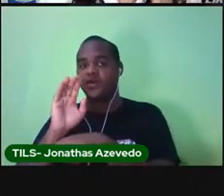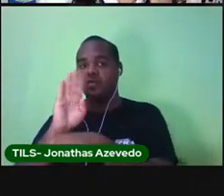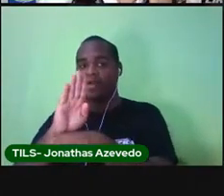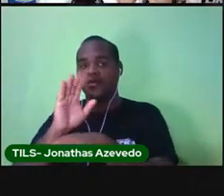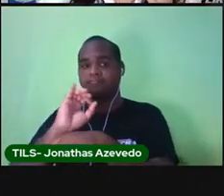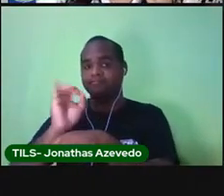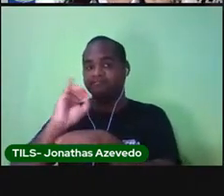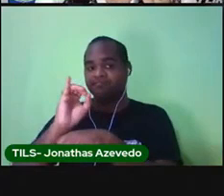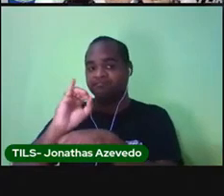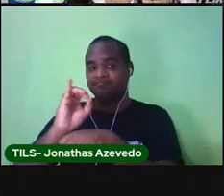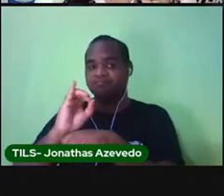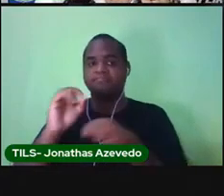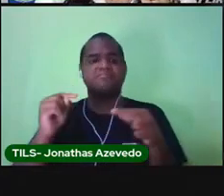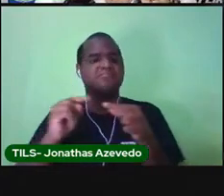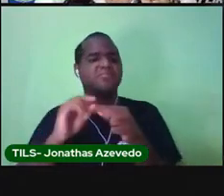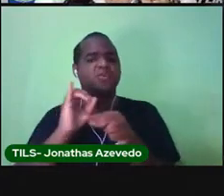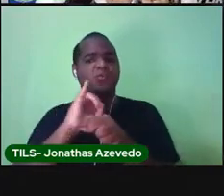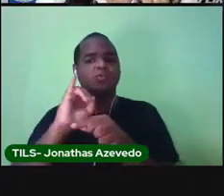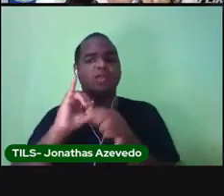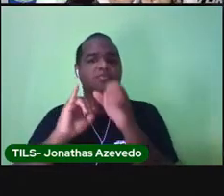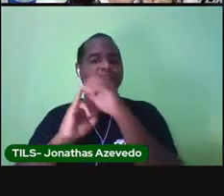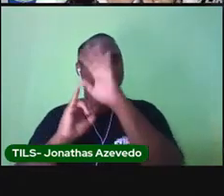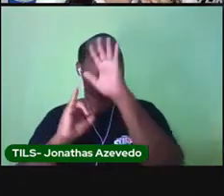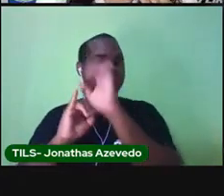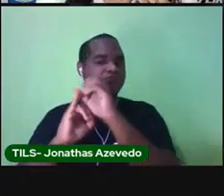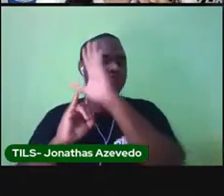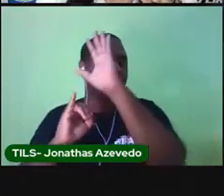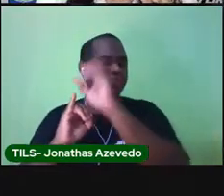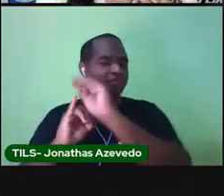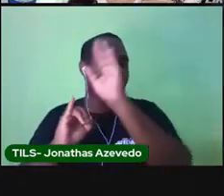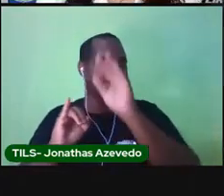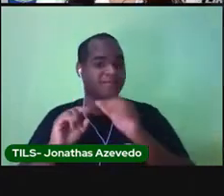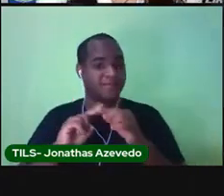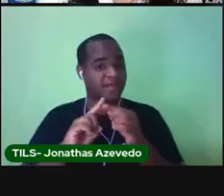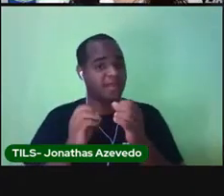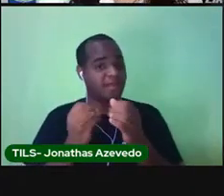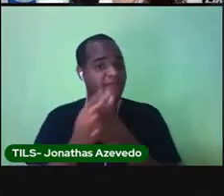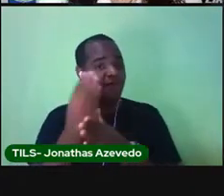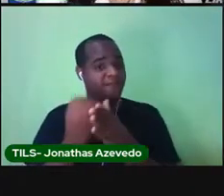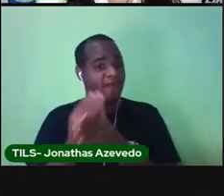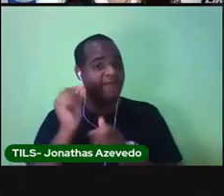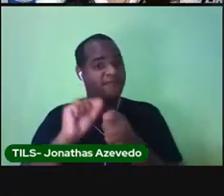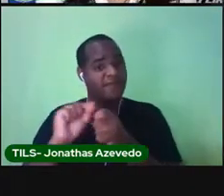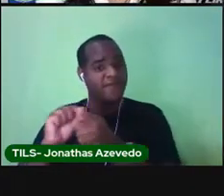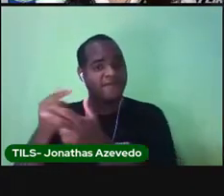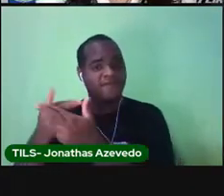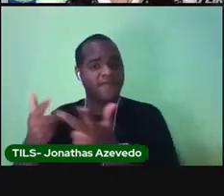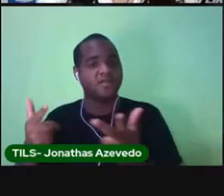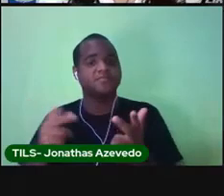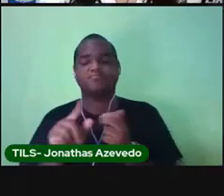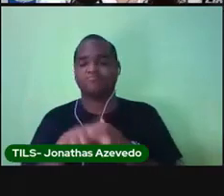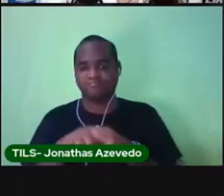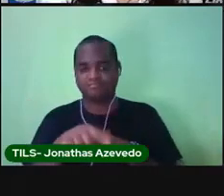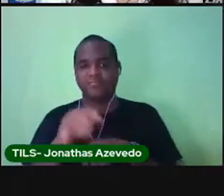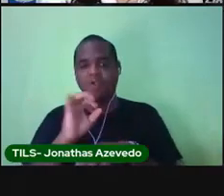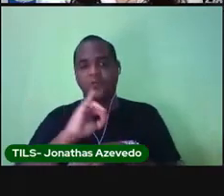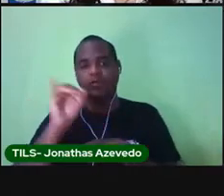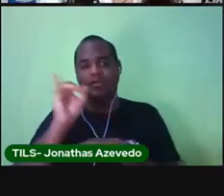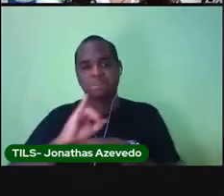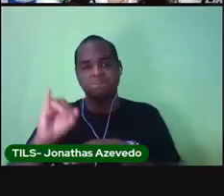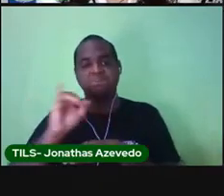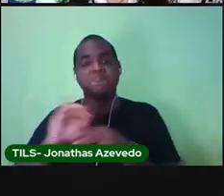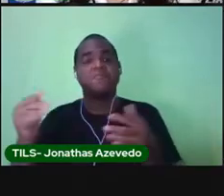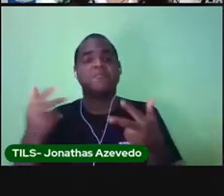Pró, industrial é de lugar que fabrica as coisas? Isso mesmo. A indústria é o local